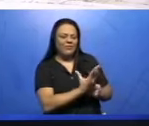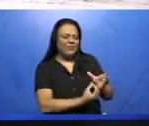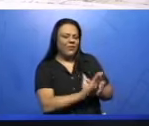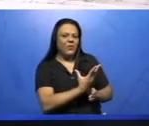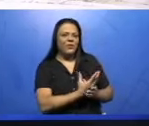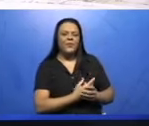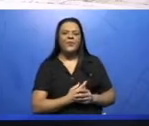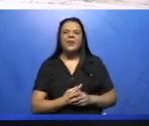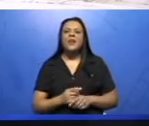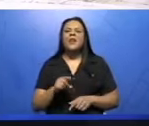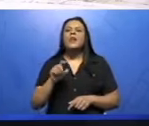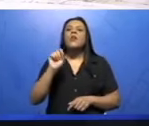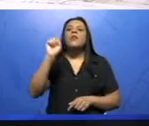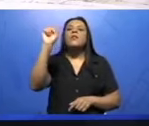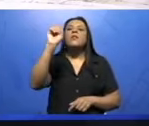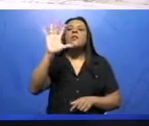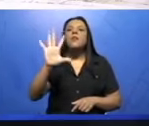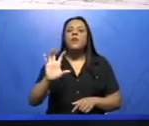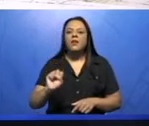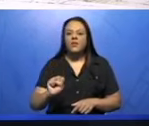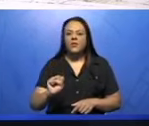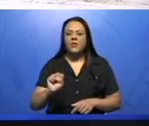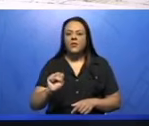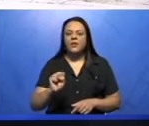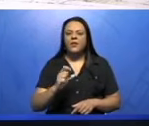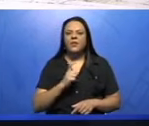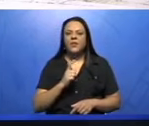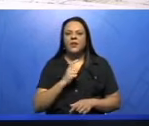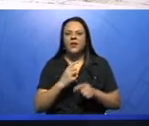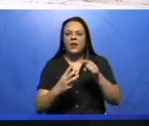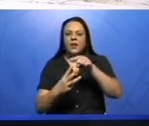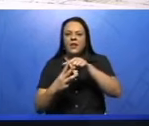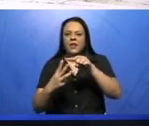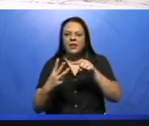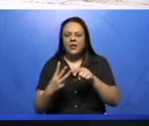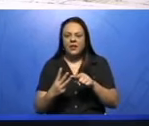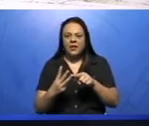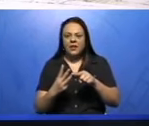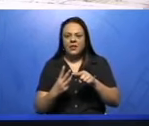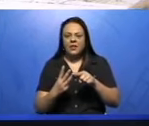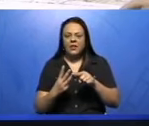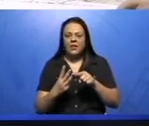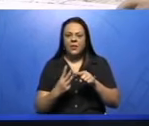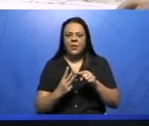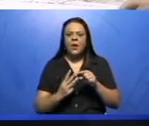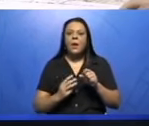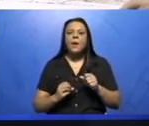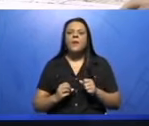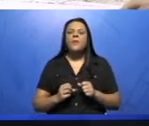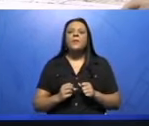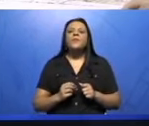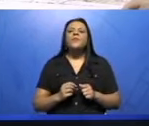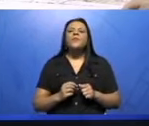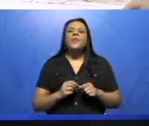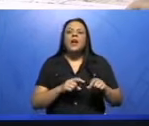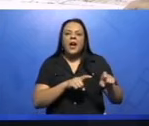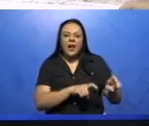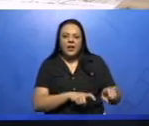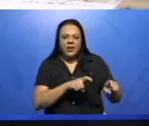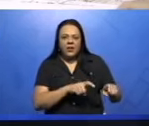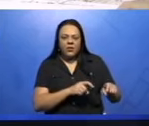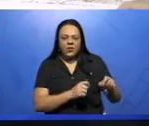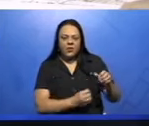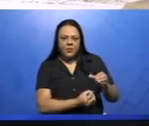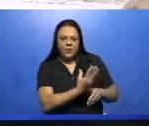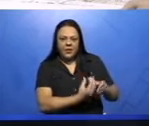temos, então, no continente africano, três grandes formas de produção agrícola, a agricultura de subsistência,